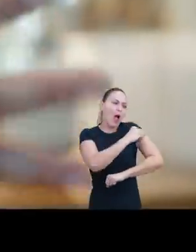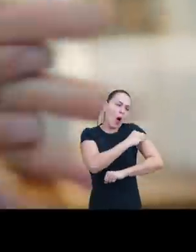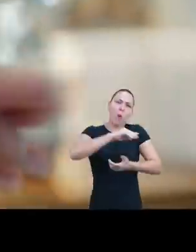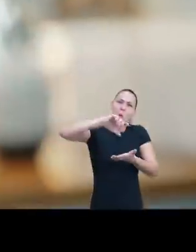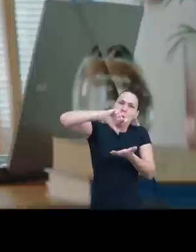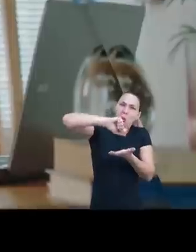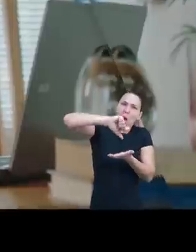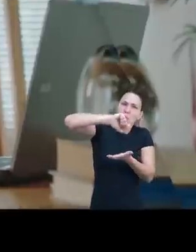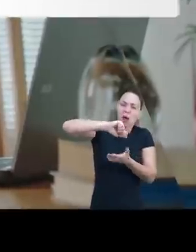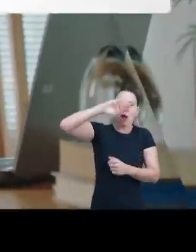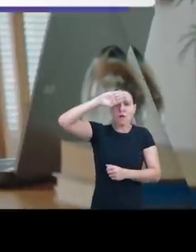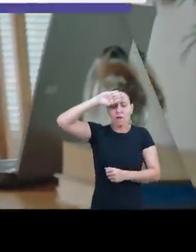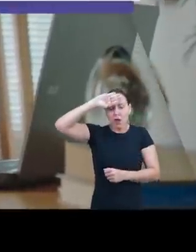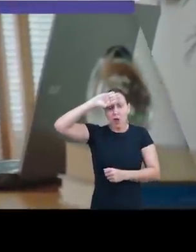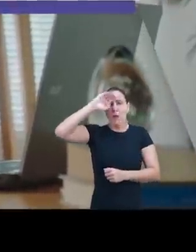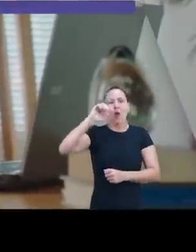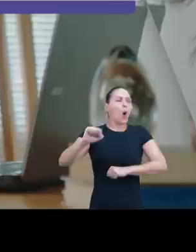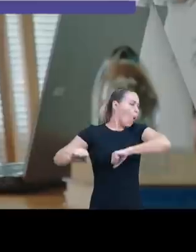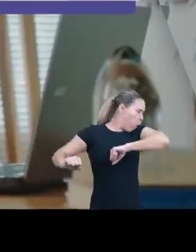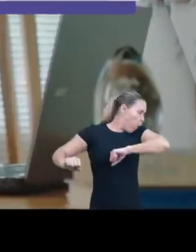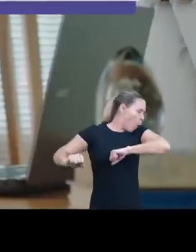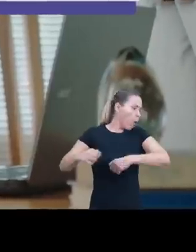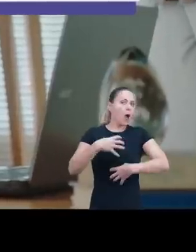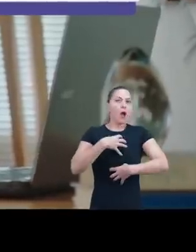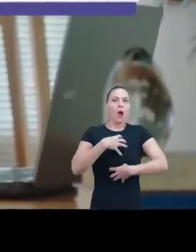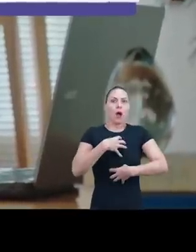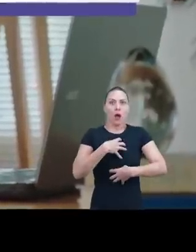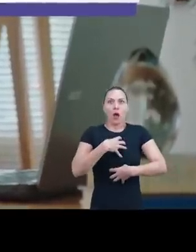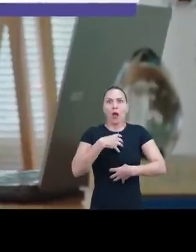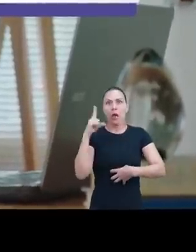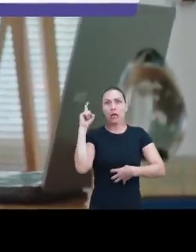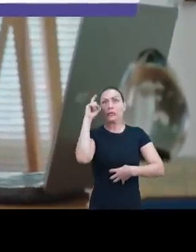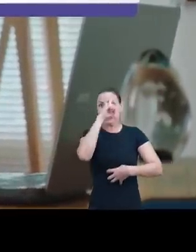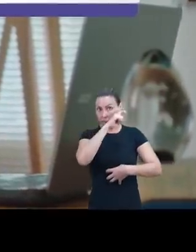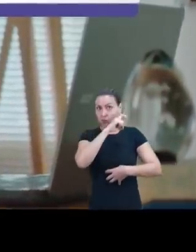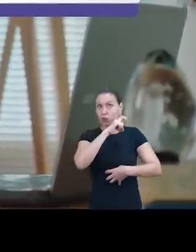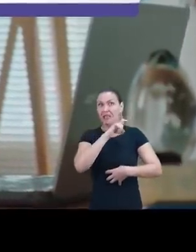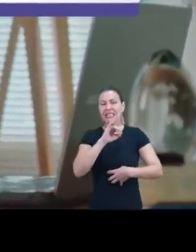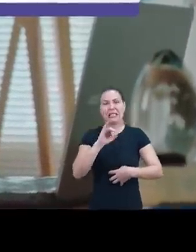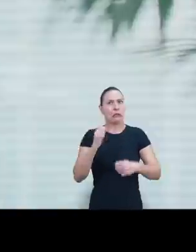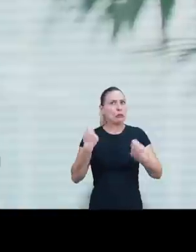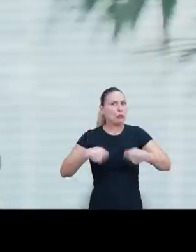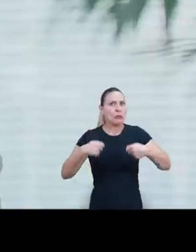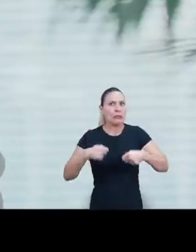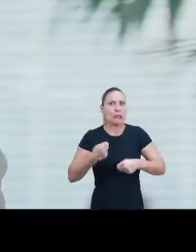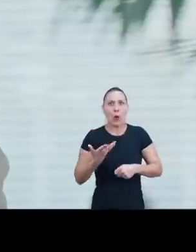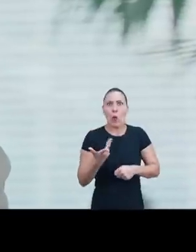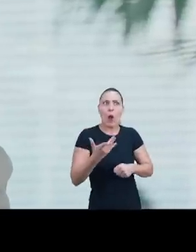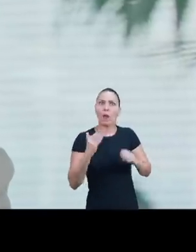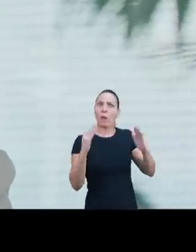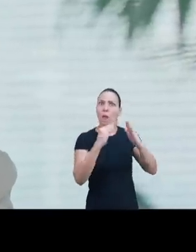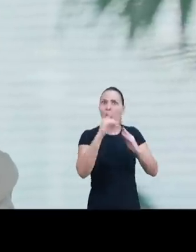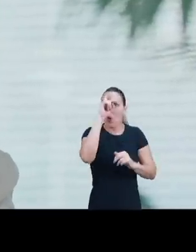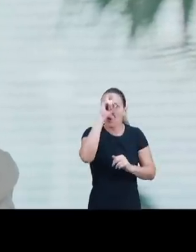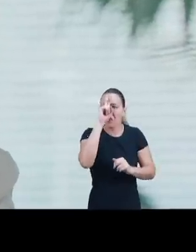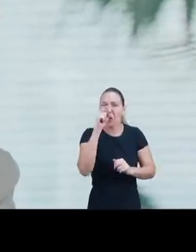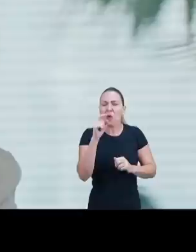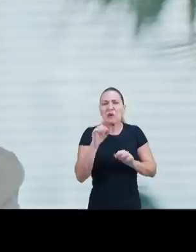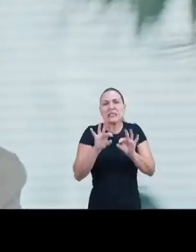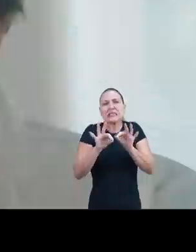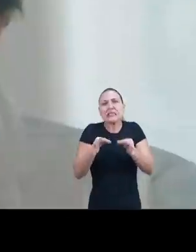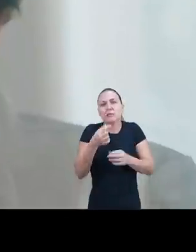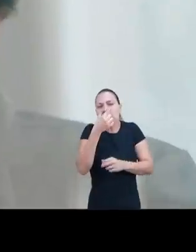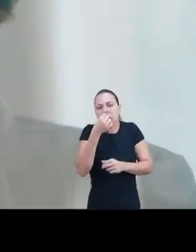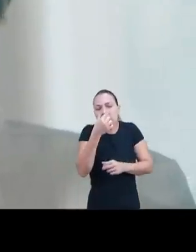use álcool em gel. Febre e tosse ou dificuldade para respirar são alguns dos sintomas. Não precisa sair correndo para o